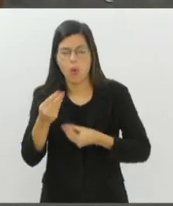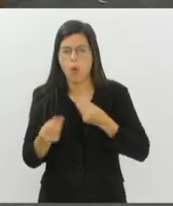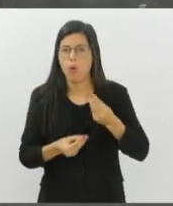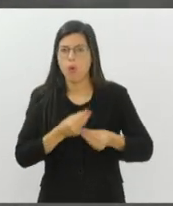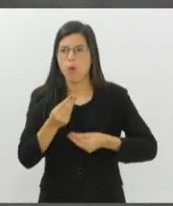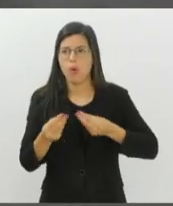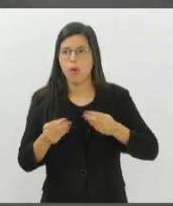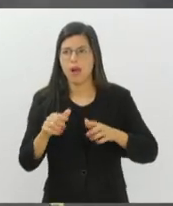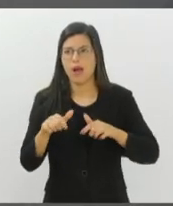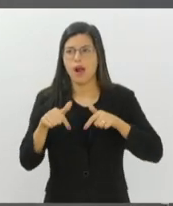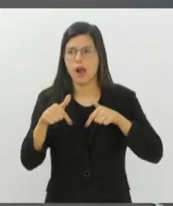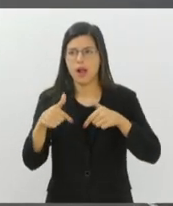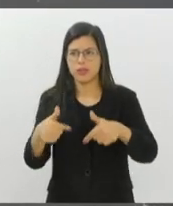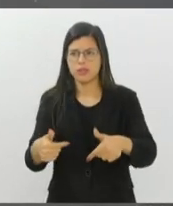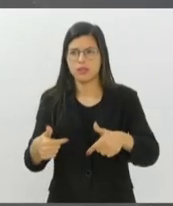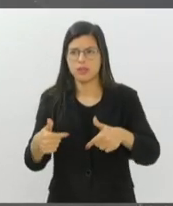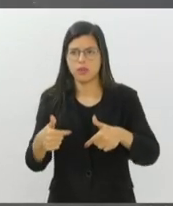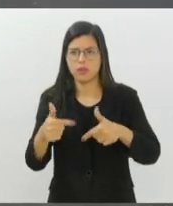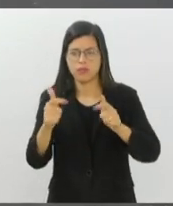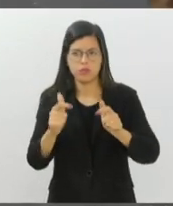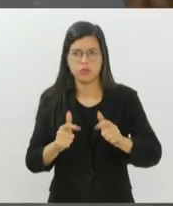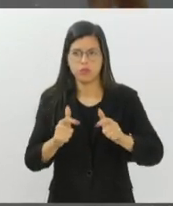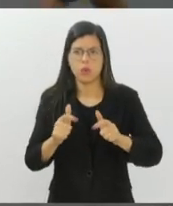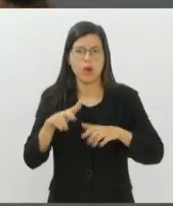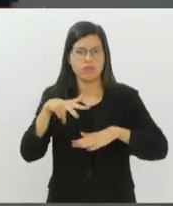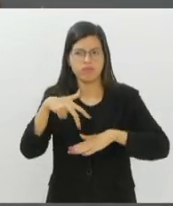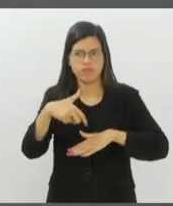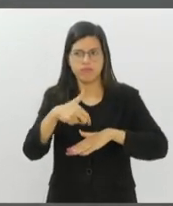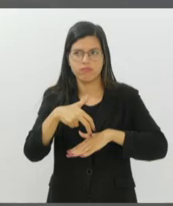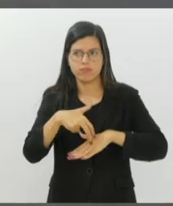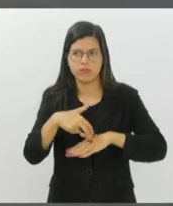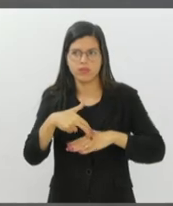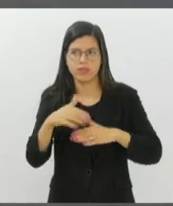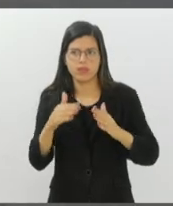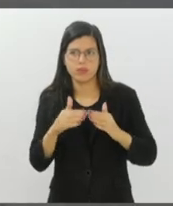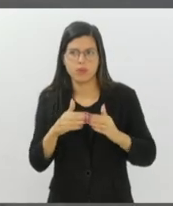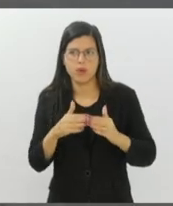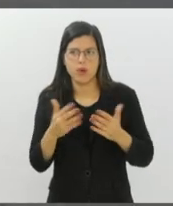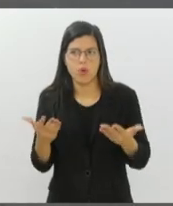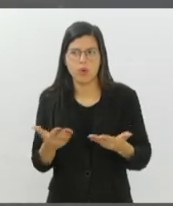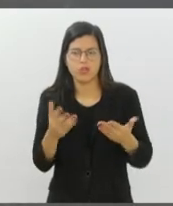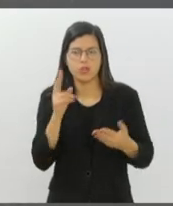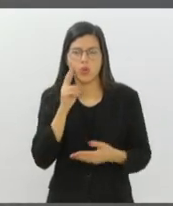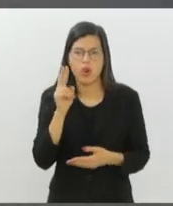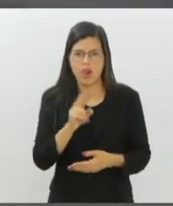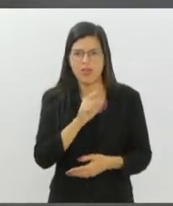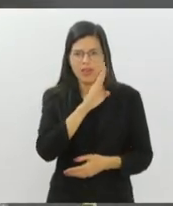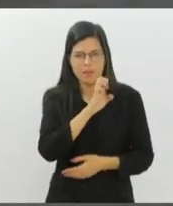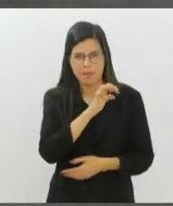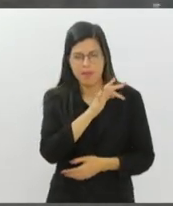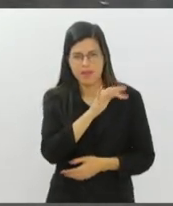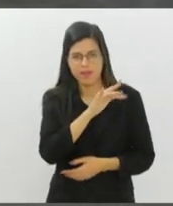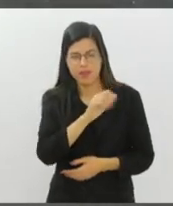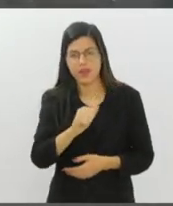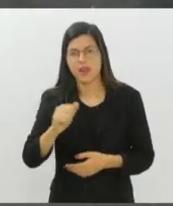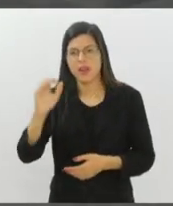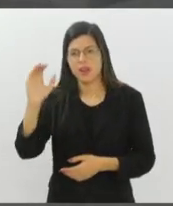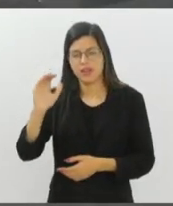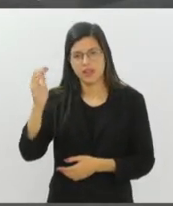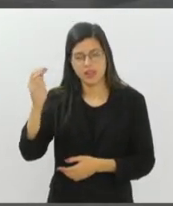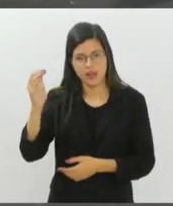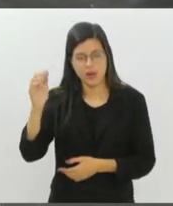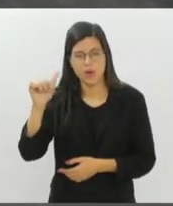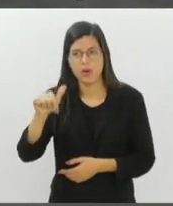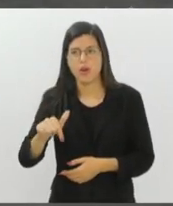as nossas ações no lugar onde a gente está. Hoje a gente tem olhado muito para expandir o que a gente faz em Benfica e Niterói, como por exemplo, através da